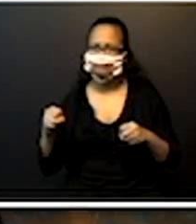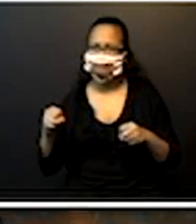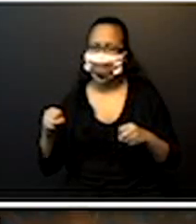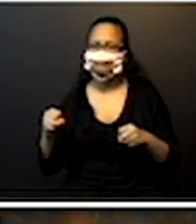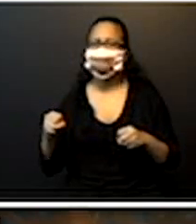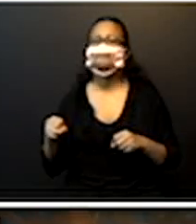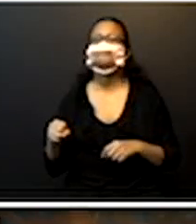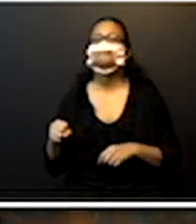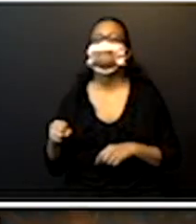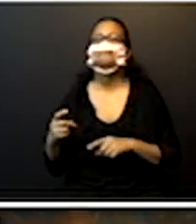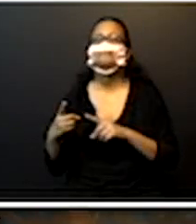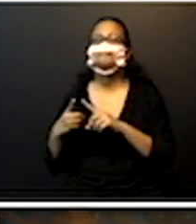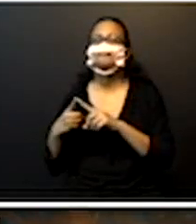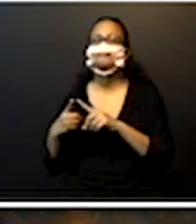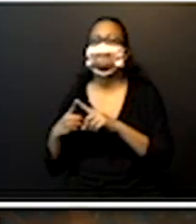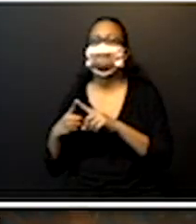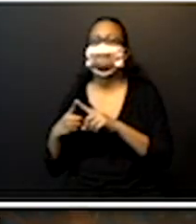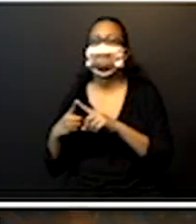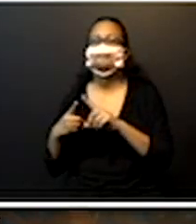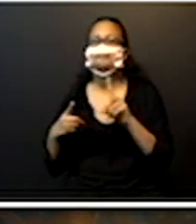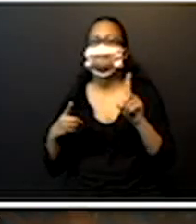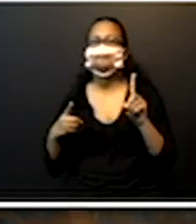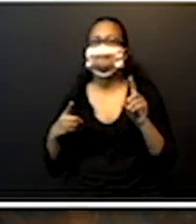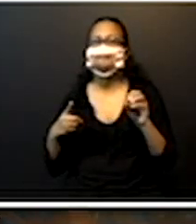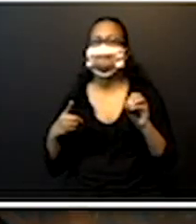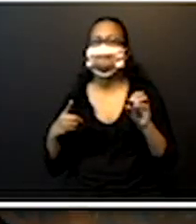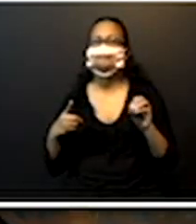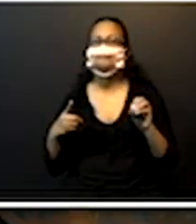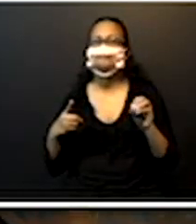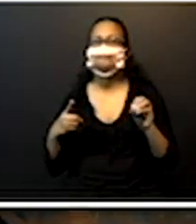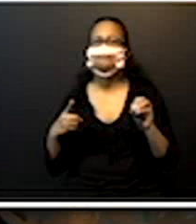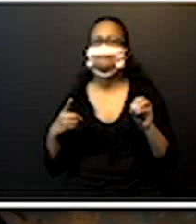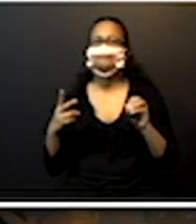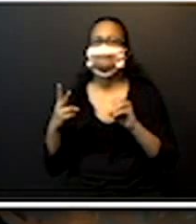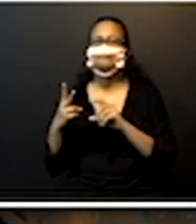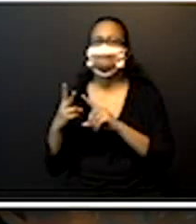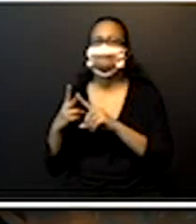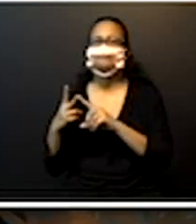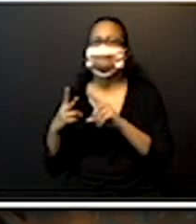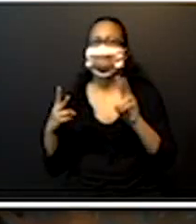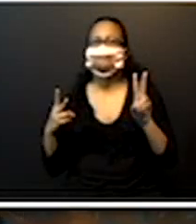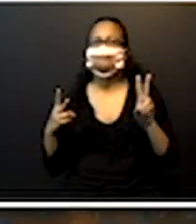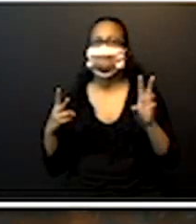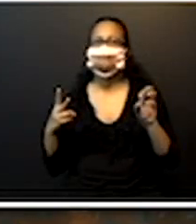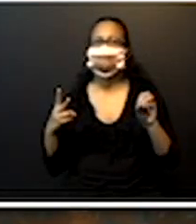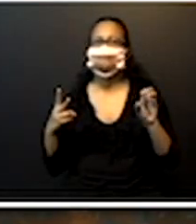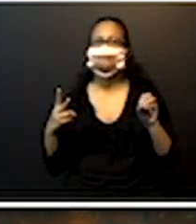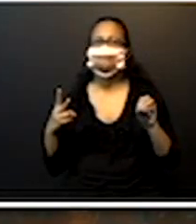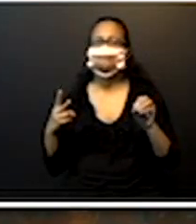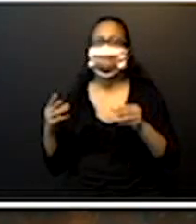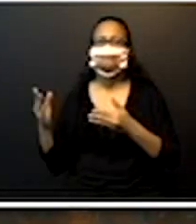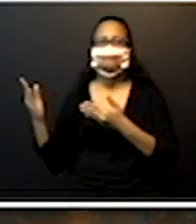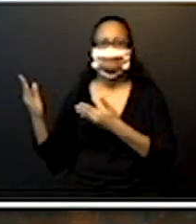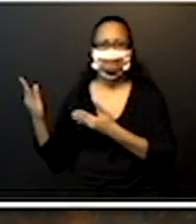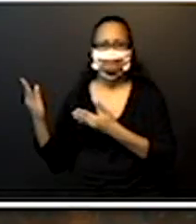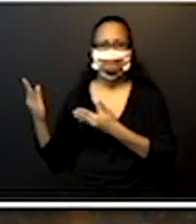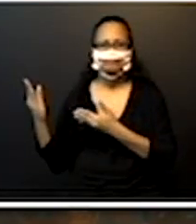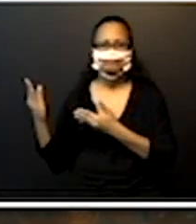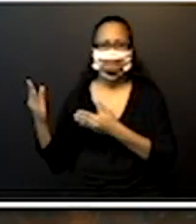quantas notas eu precisei? Vamos fazer o primeiro juntas? Ó, eu tenho